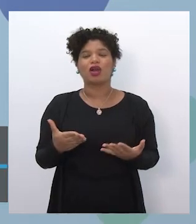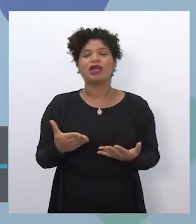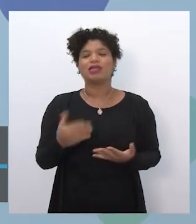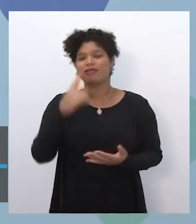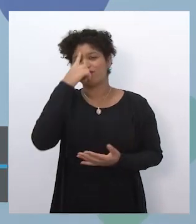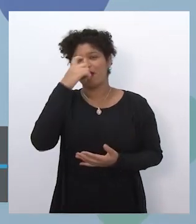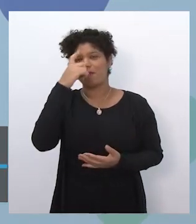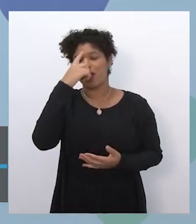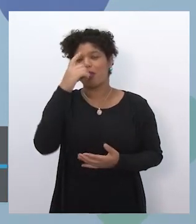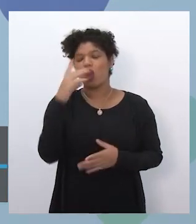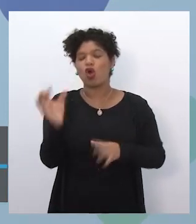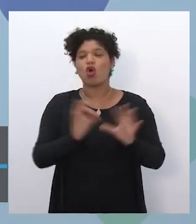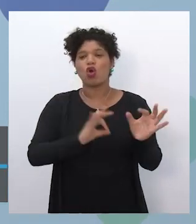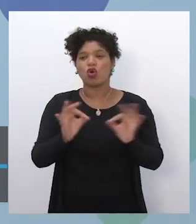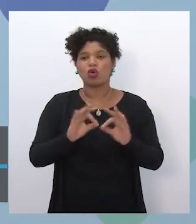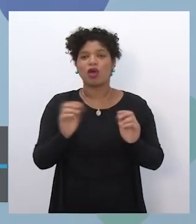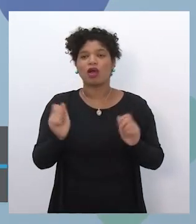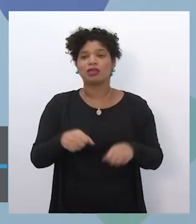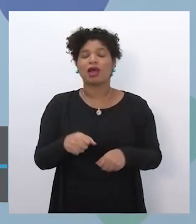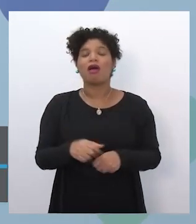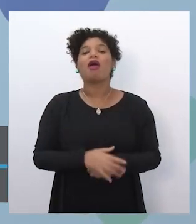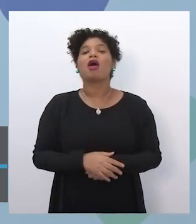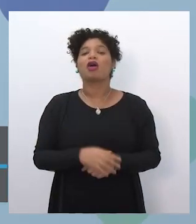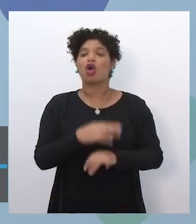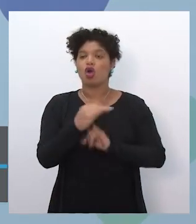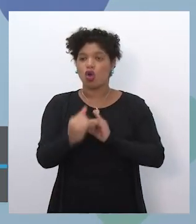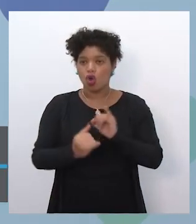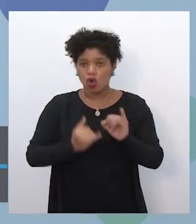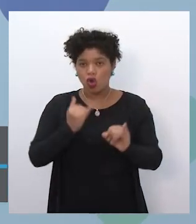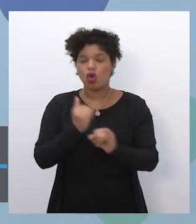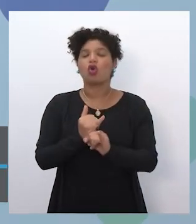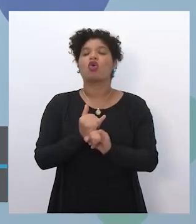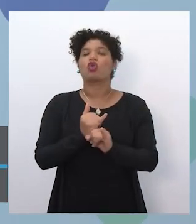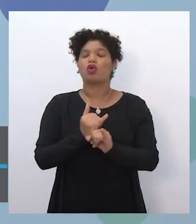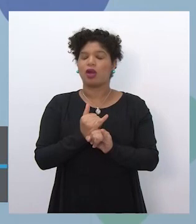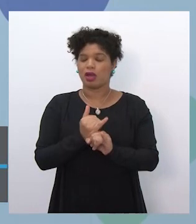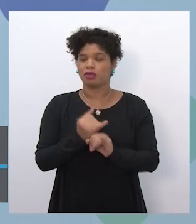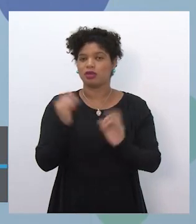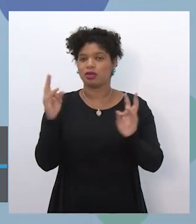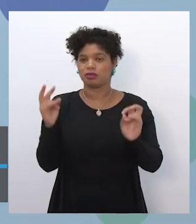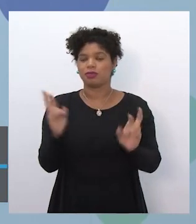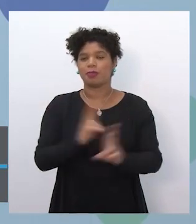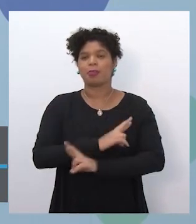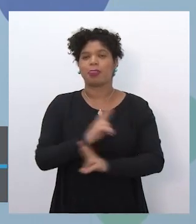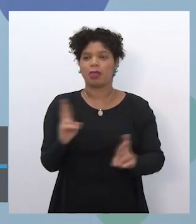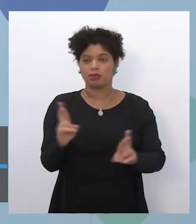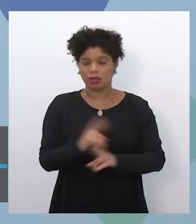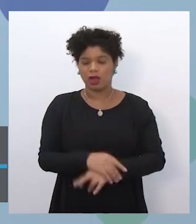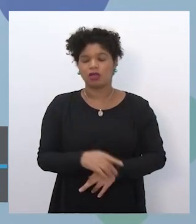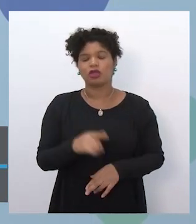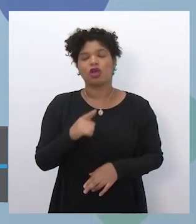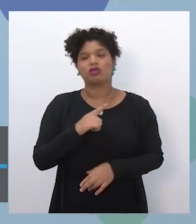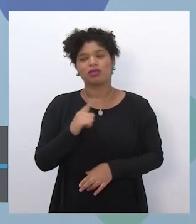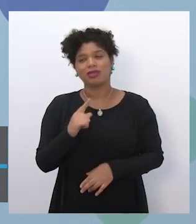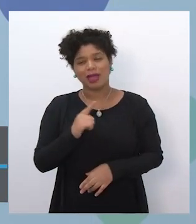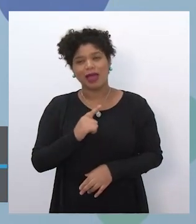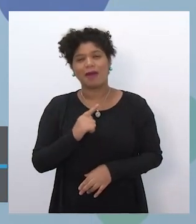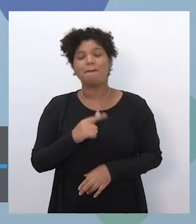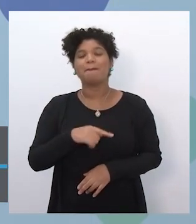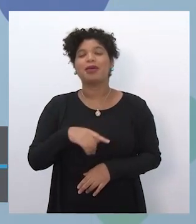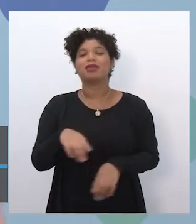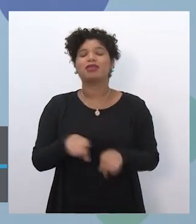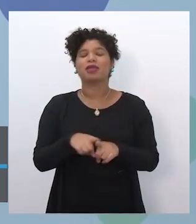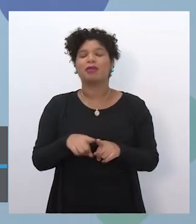poder ser realizadas de forma online, pensando nas questões relacionadas ao distanciamento social e também pelas